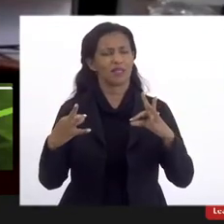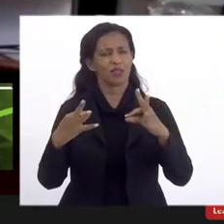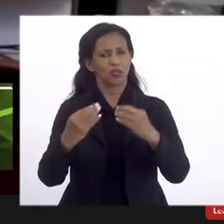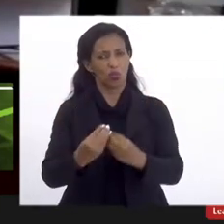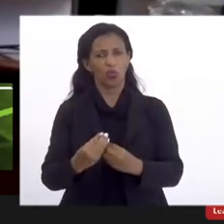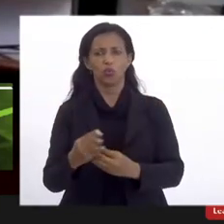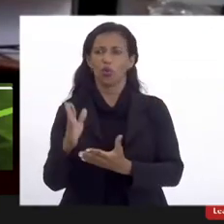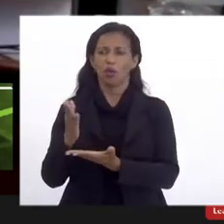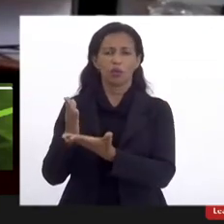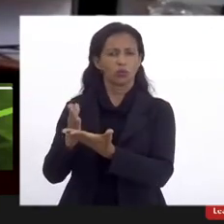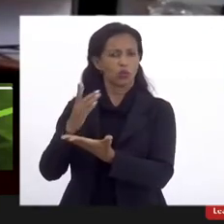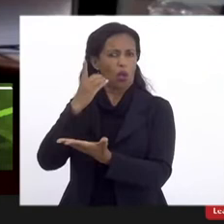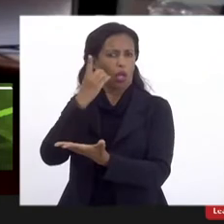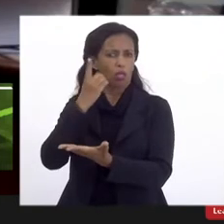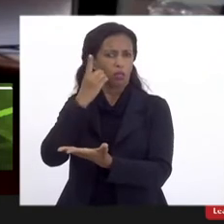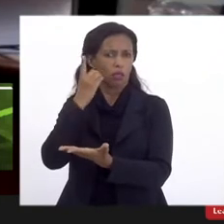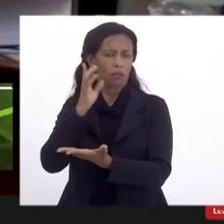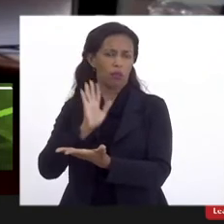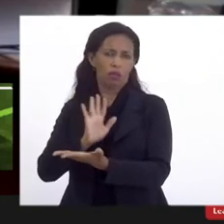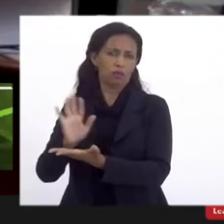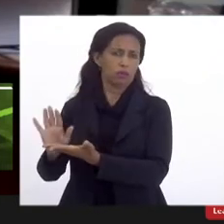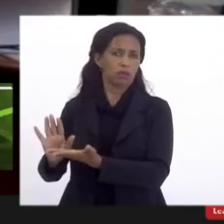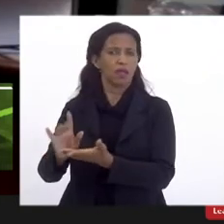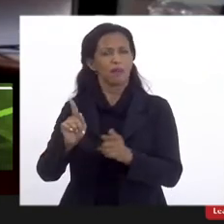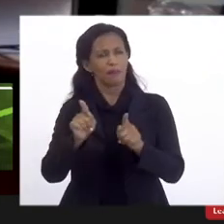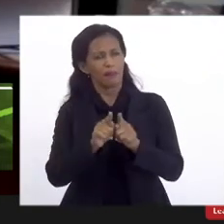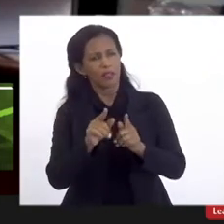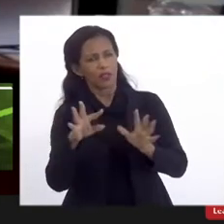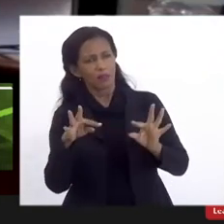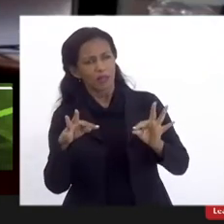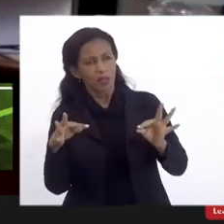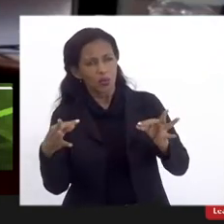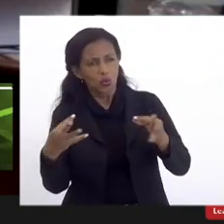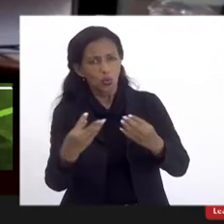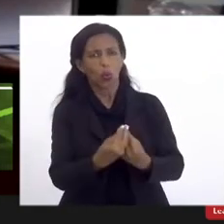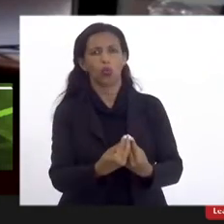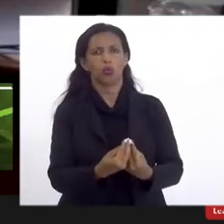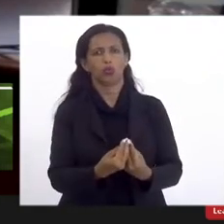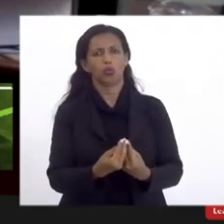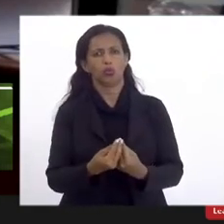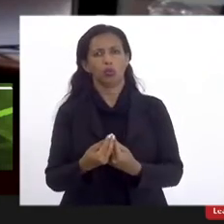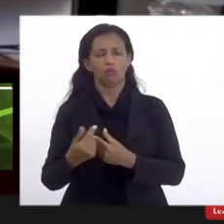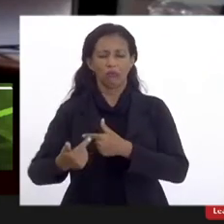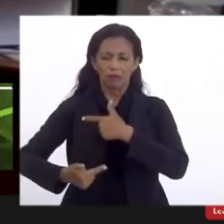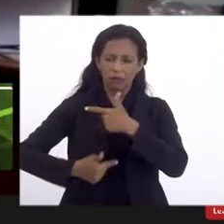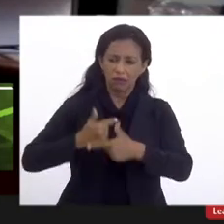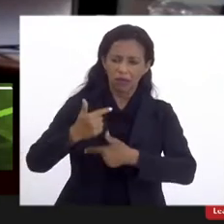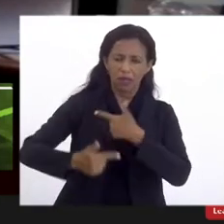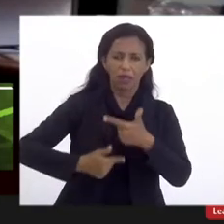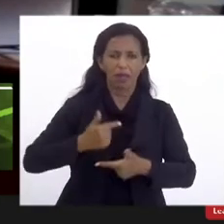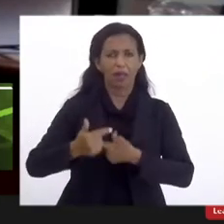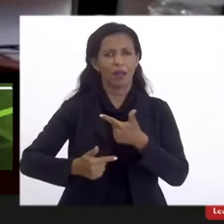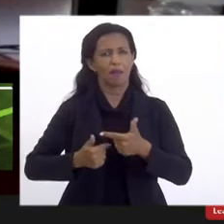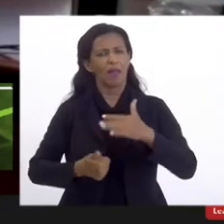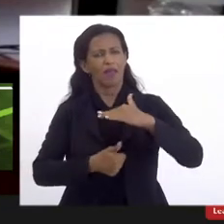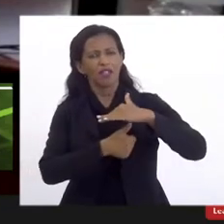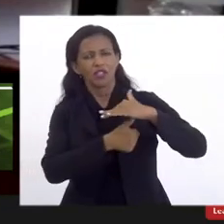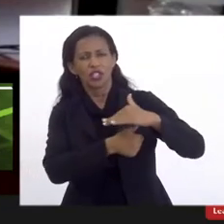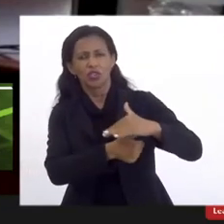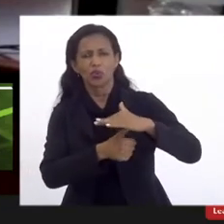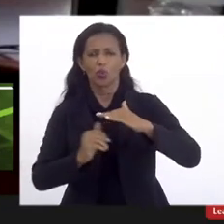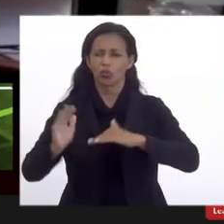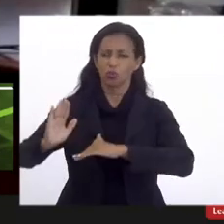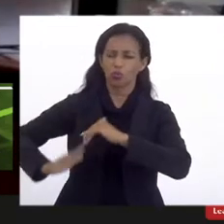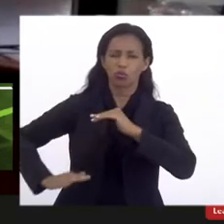não só os deputados, que também batalham para que isso ocorra de uma forma harmoniosa, aos reitores, a todo o corpo